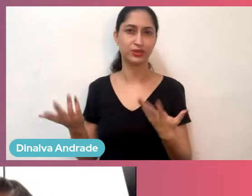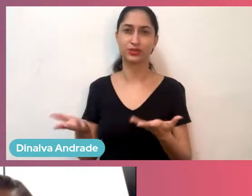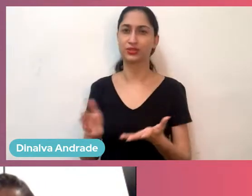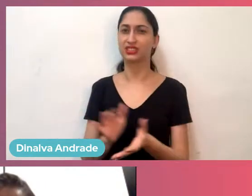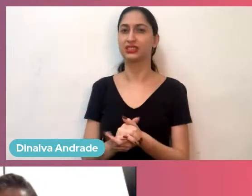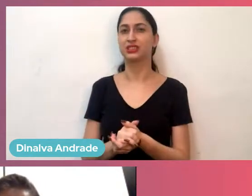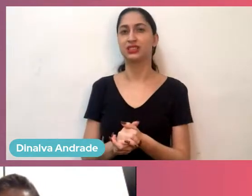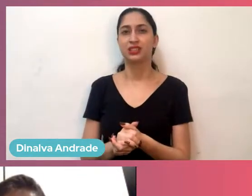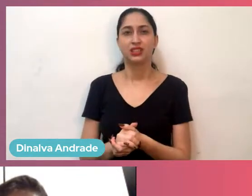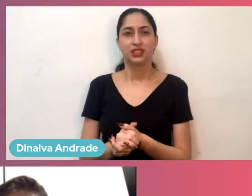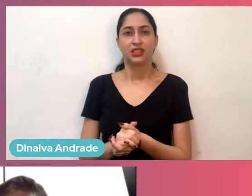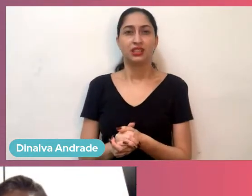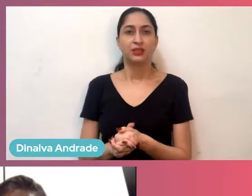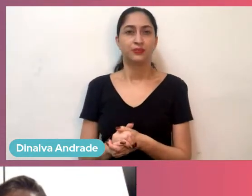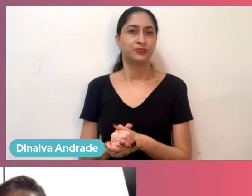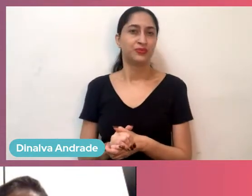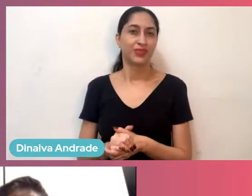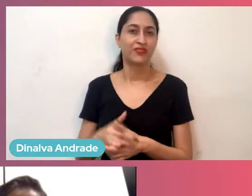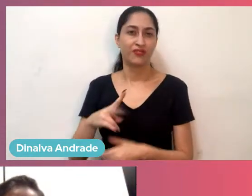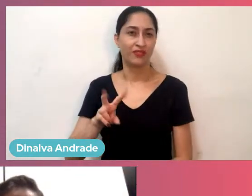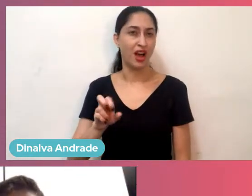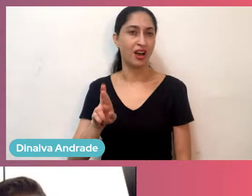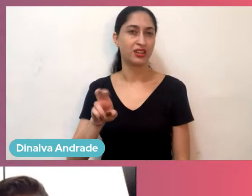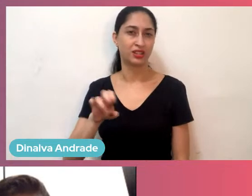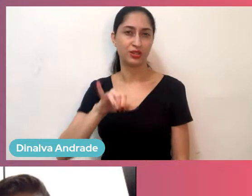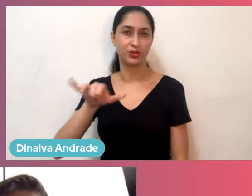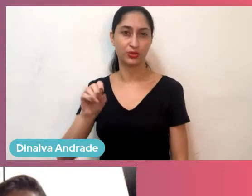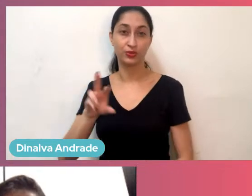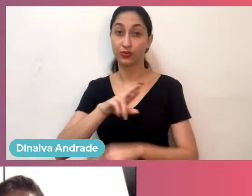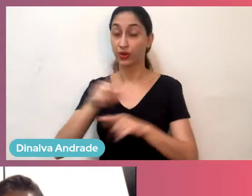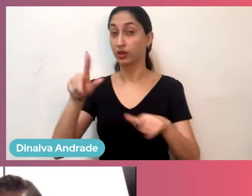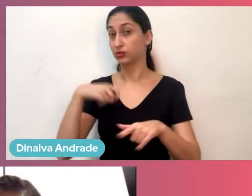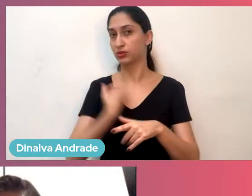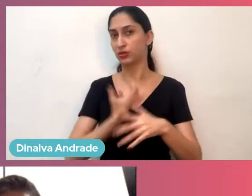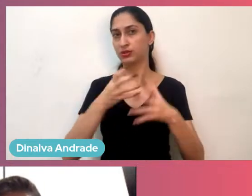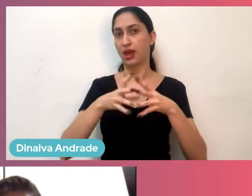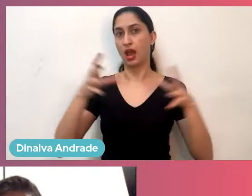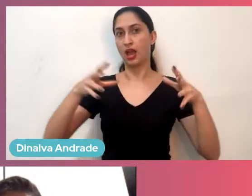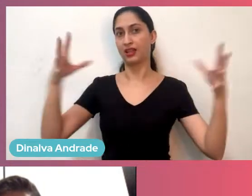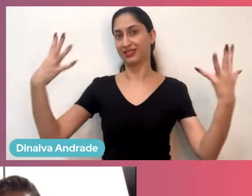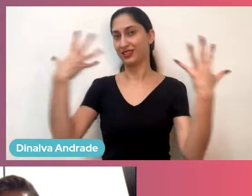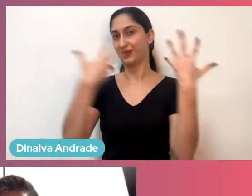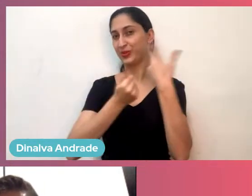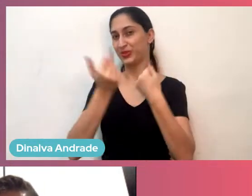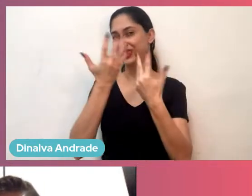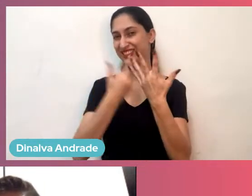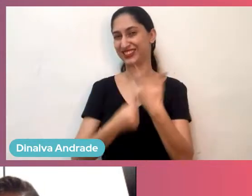varejistas dentro da região e a gente está em processo de crescimento, tá bonito, né,